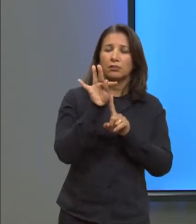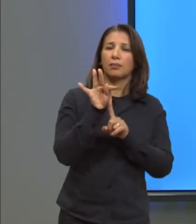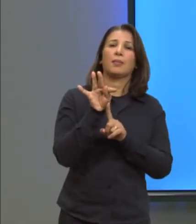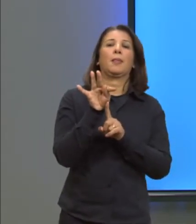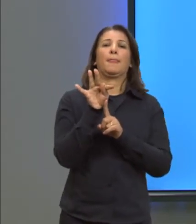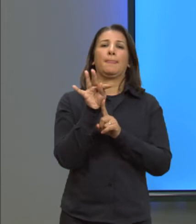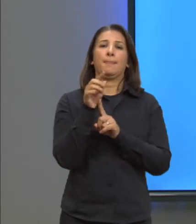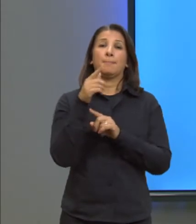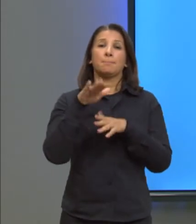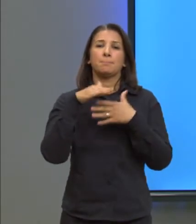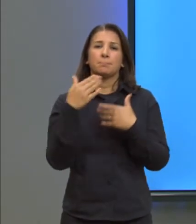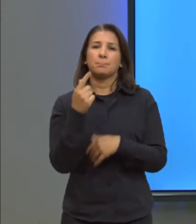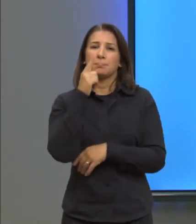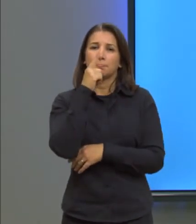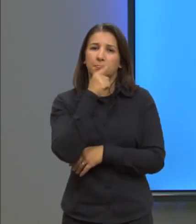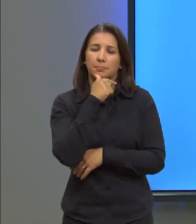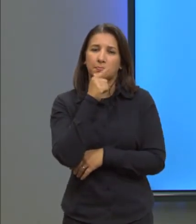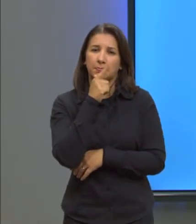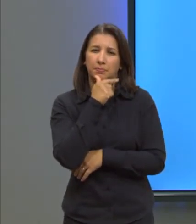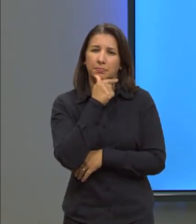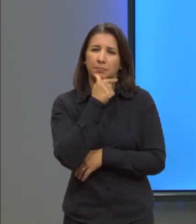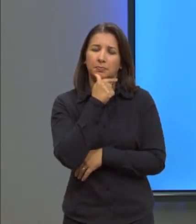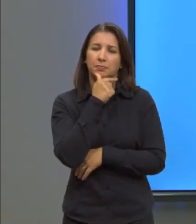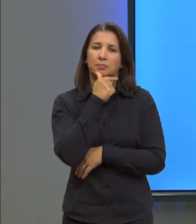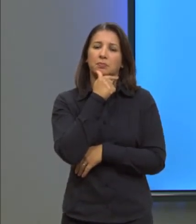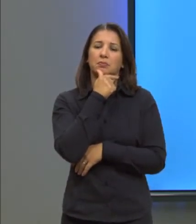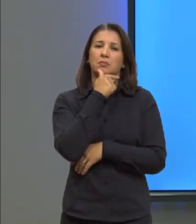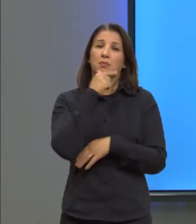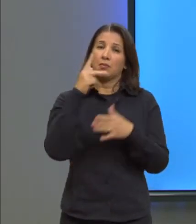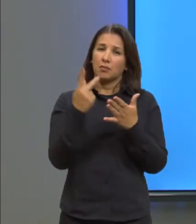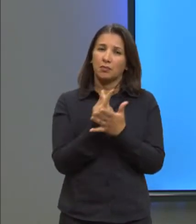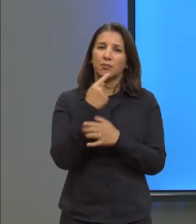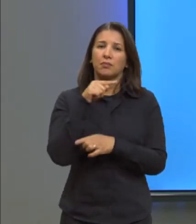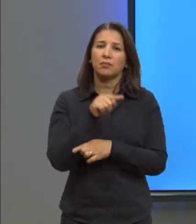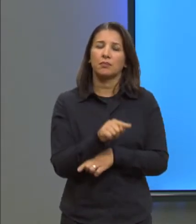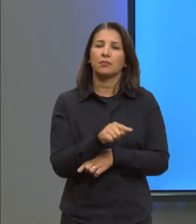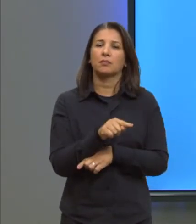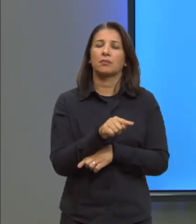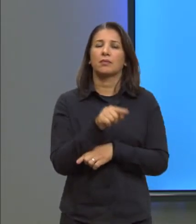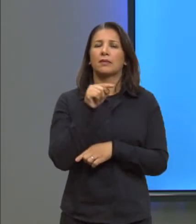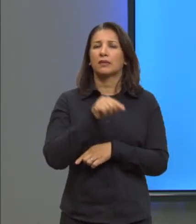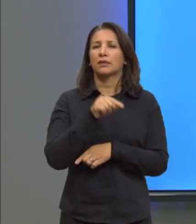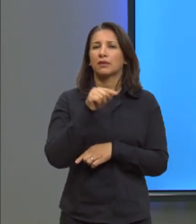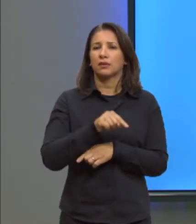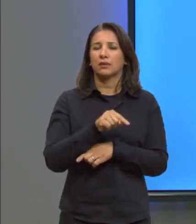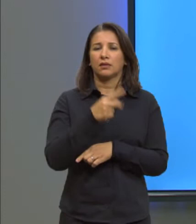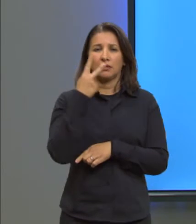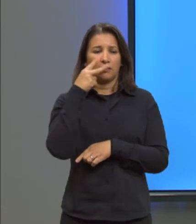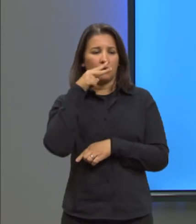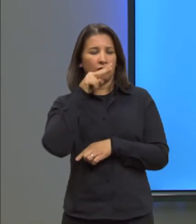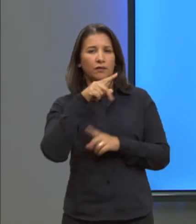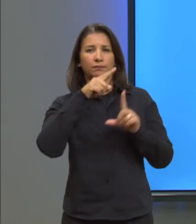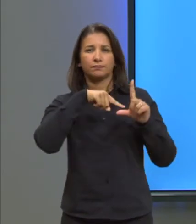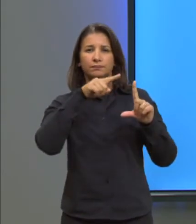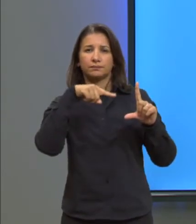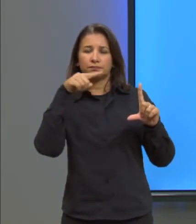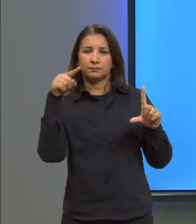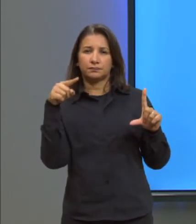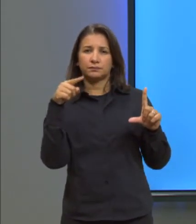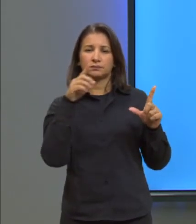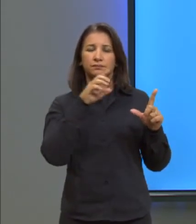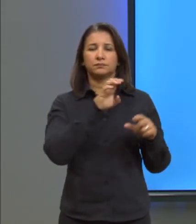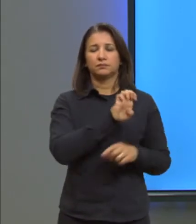Mas a água nessa faixa de temperatura acontece isso. Aqui, se você ver no gráfico, nós vamos ver o gráfico à